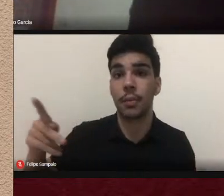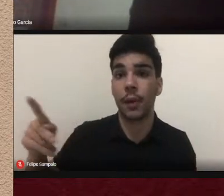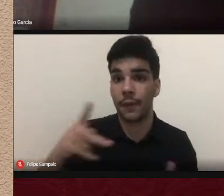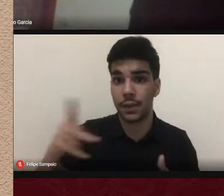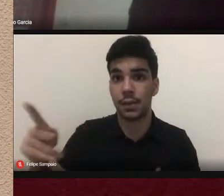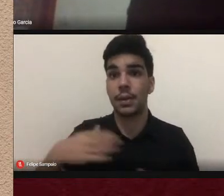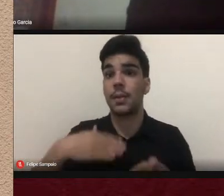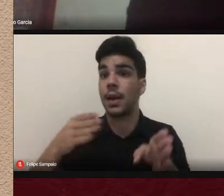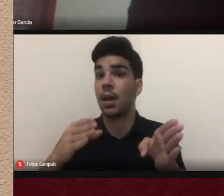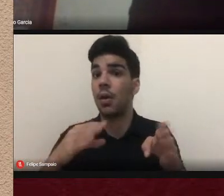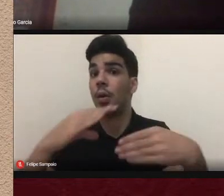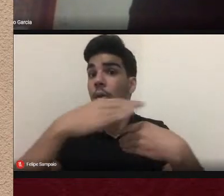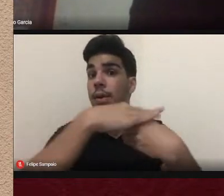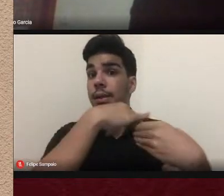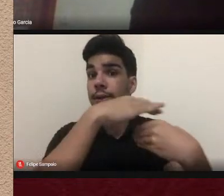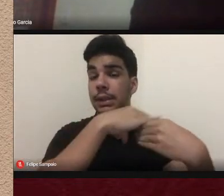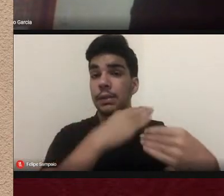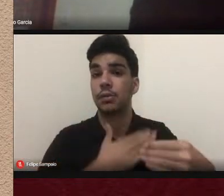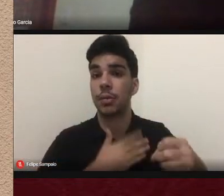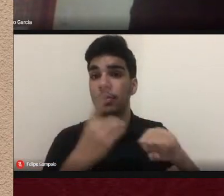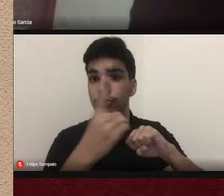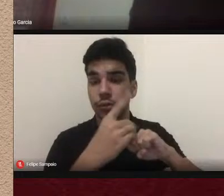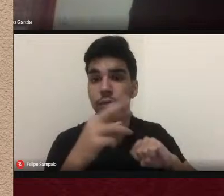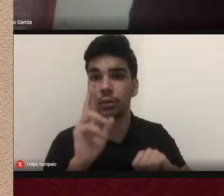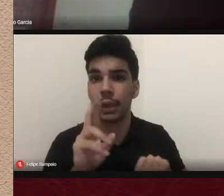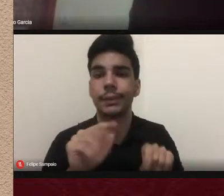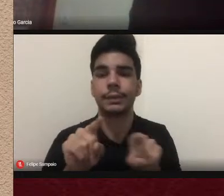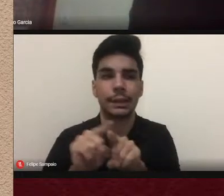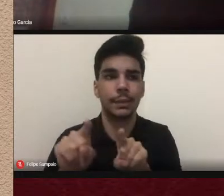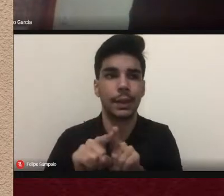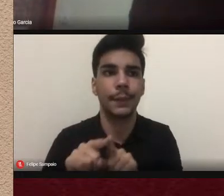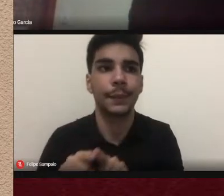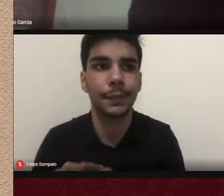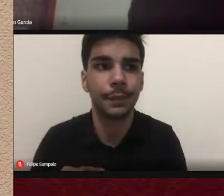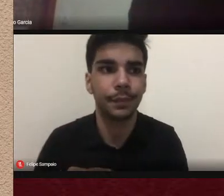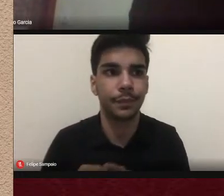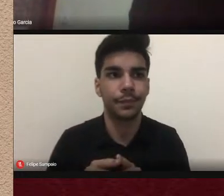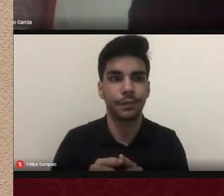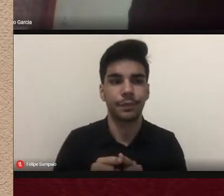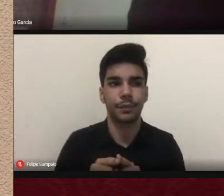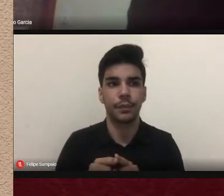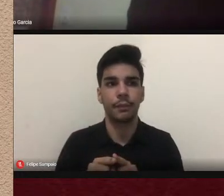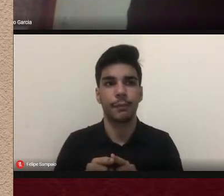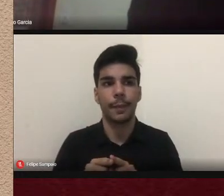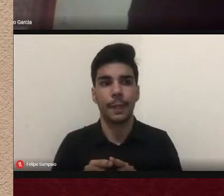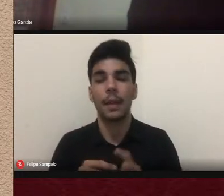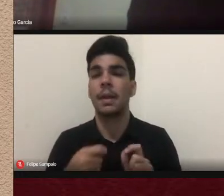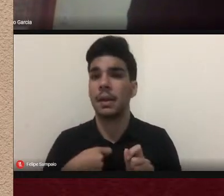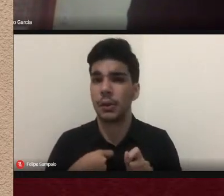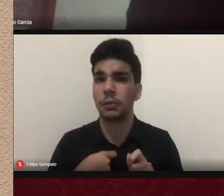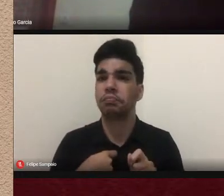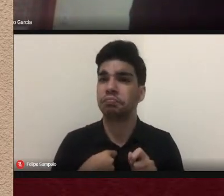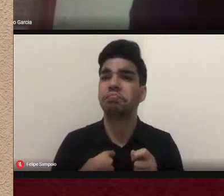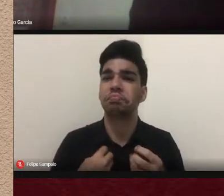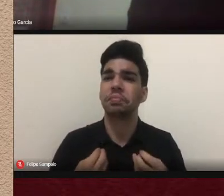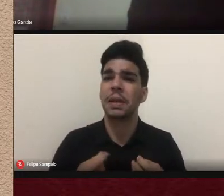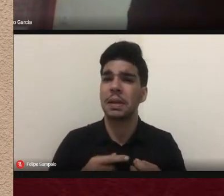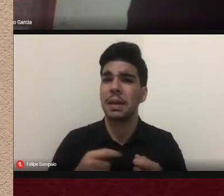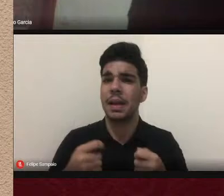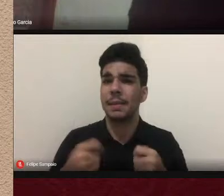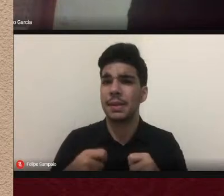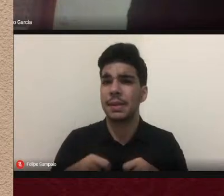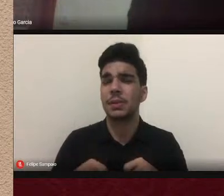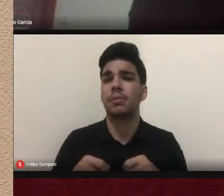foi membro da minha banca de qualificação do doutorado também então eu devo muito do meu desenvolvimento como profissional como